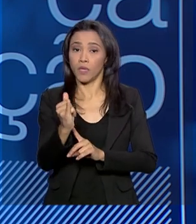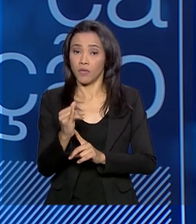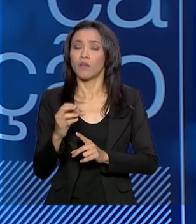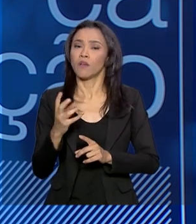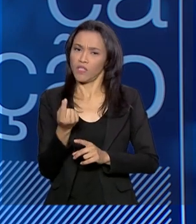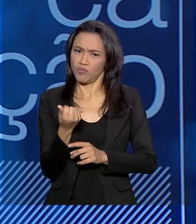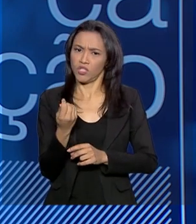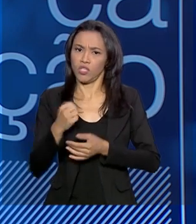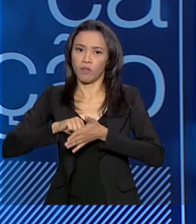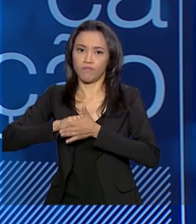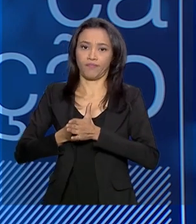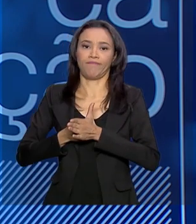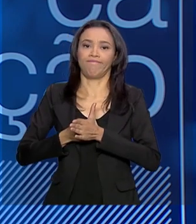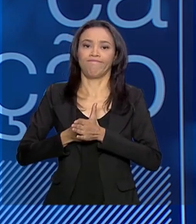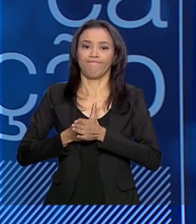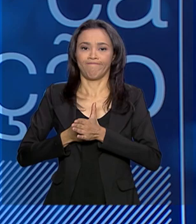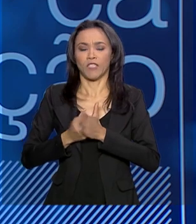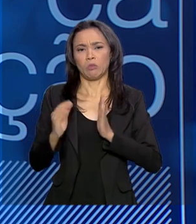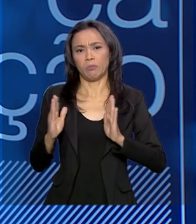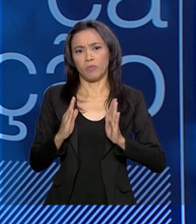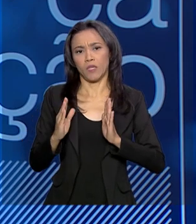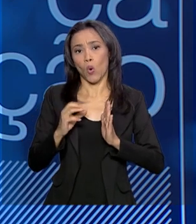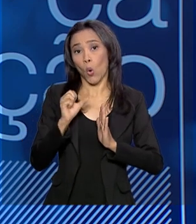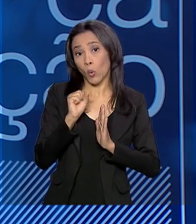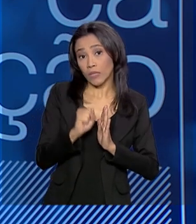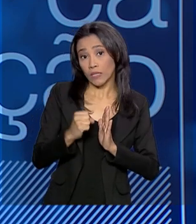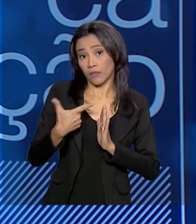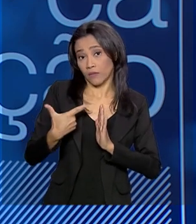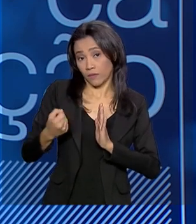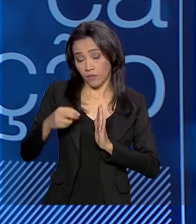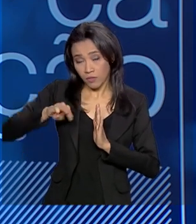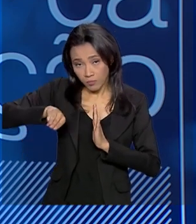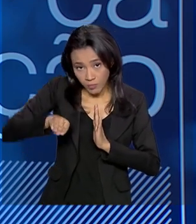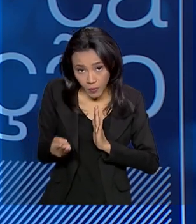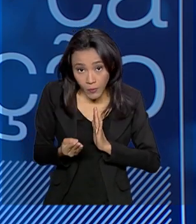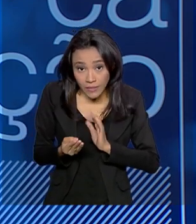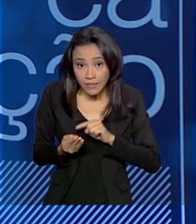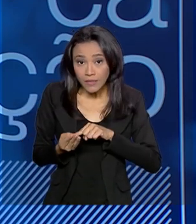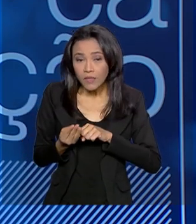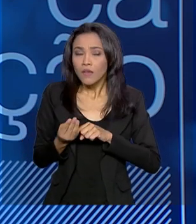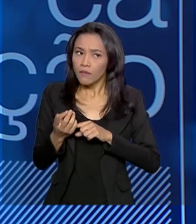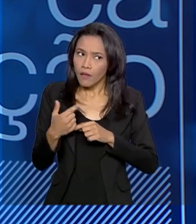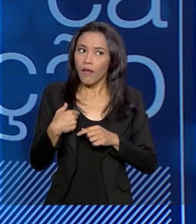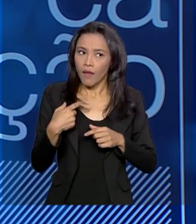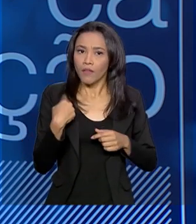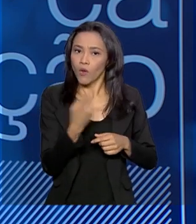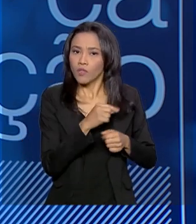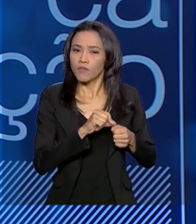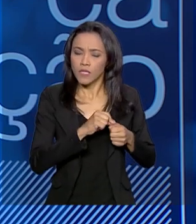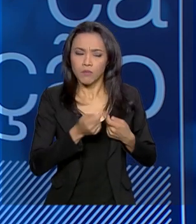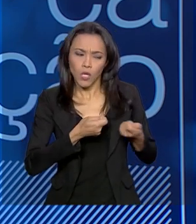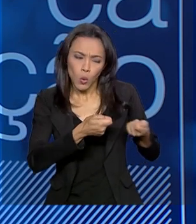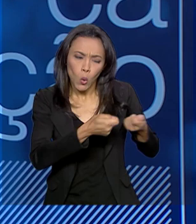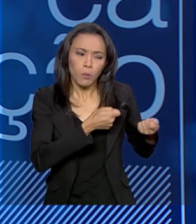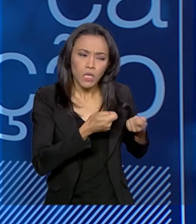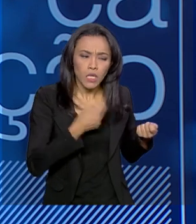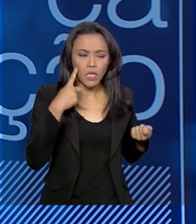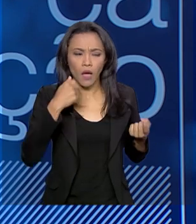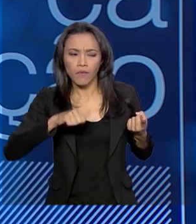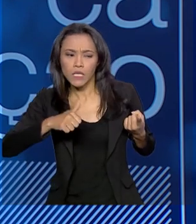contingenciado temporariamente em 820 milhões. Fizemos algumas economias também, baseadas em qualidade,